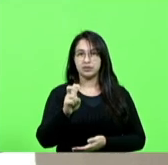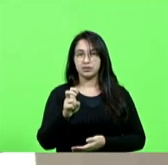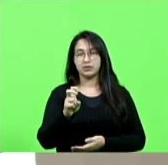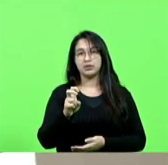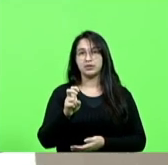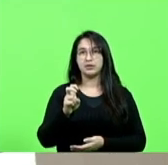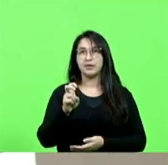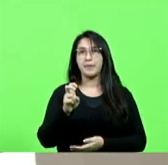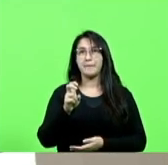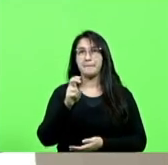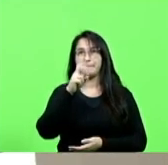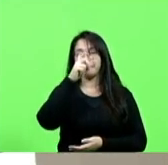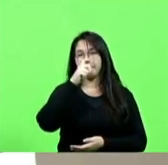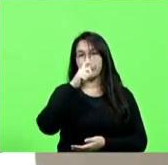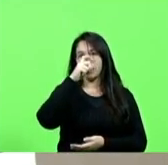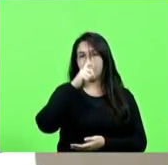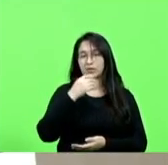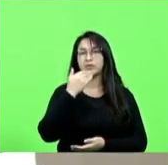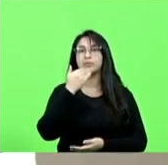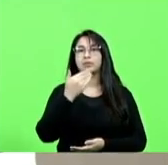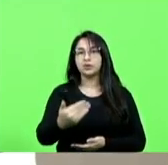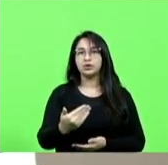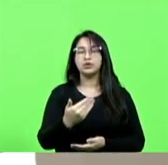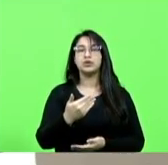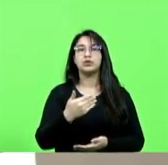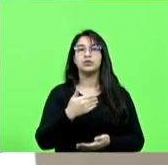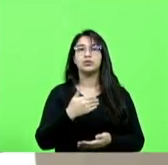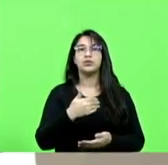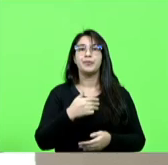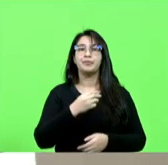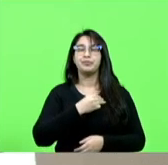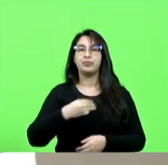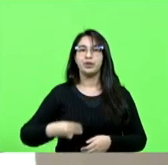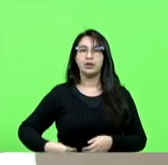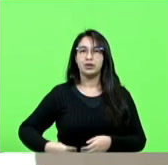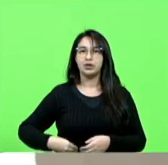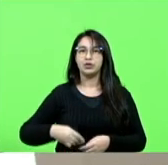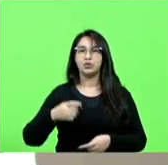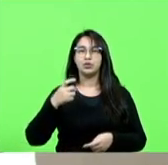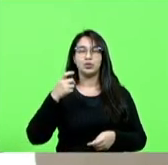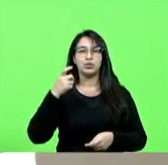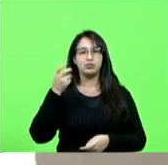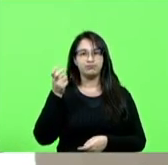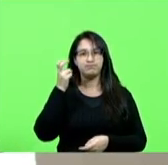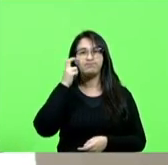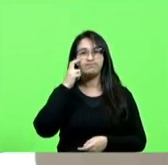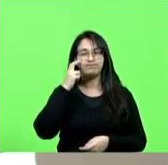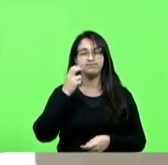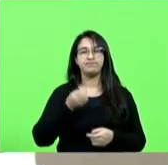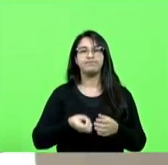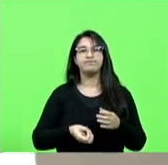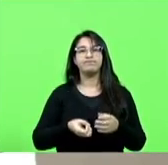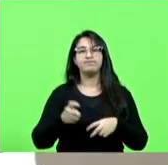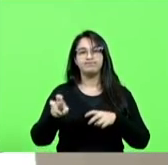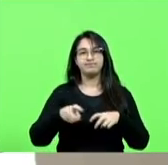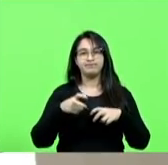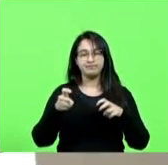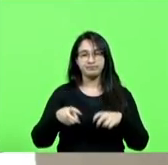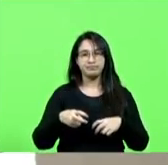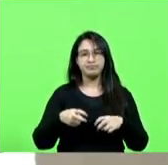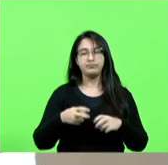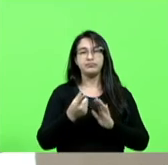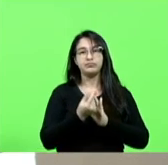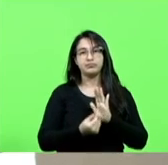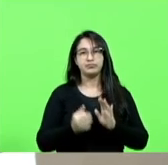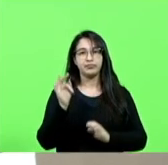Scudilarque. Apelando ao ministro da Agricultura, Pecuária e Abastecimento e ao secretário especial da Receita Federal do Brasil que não